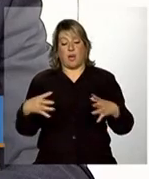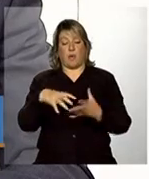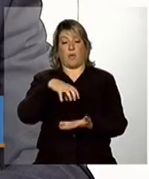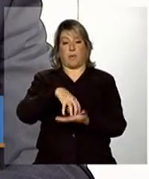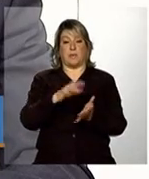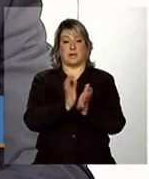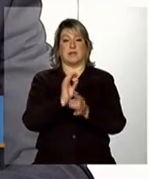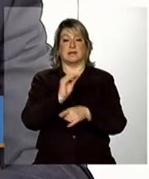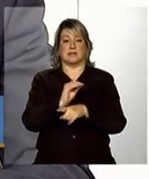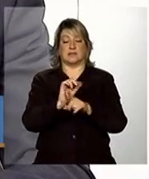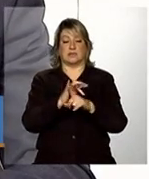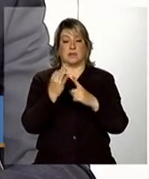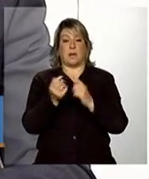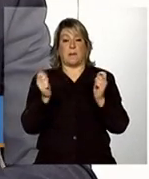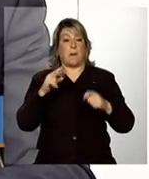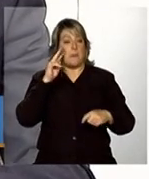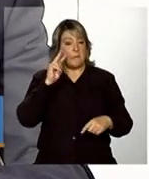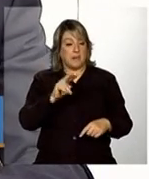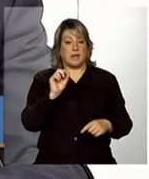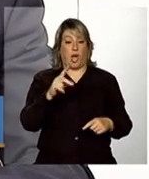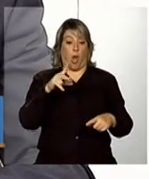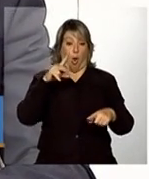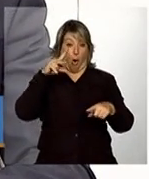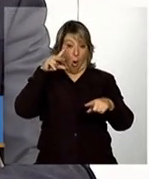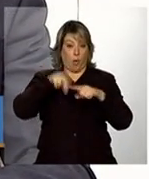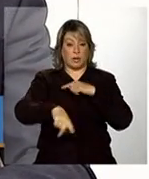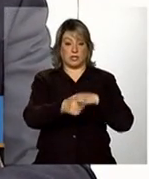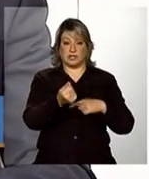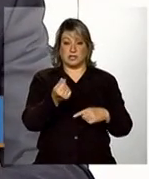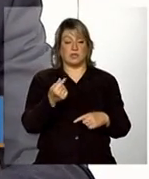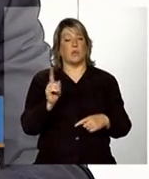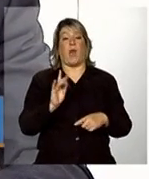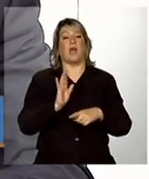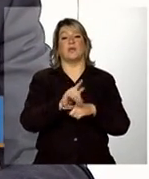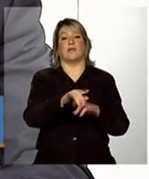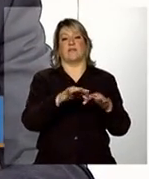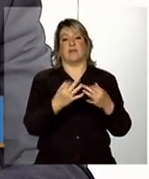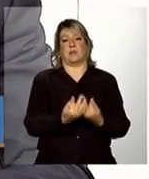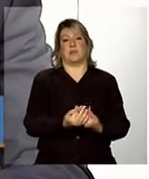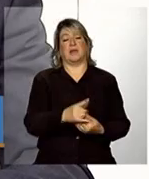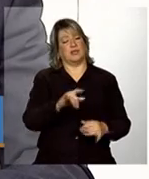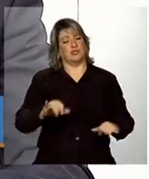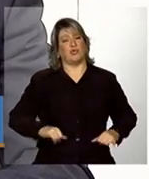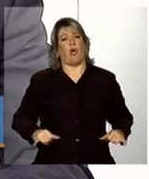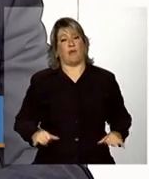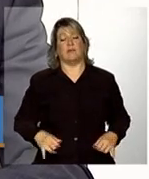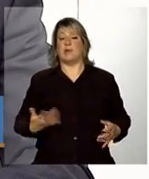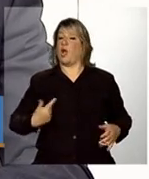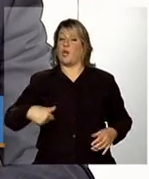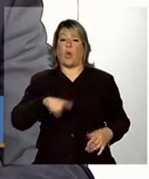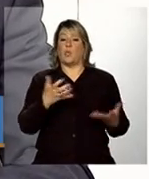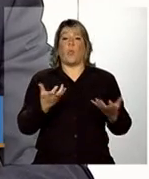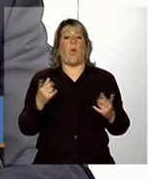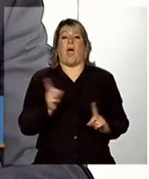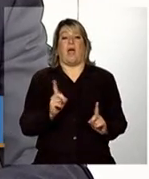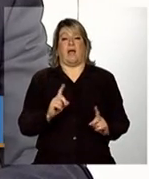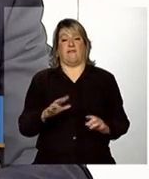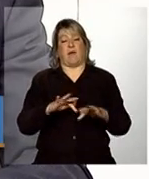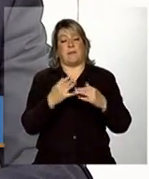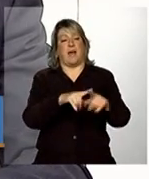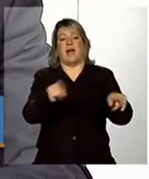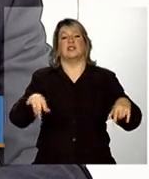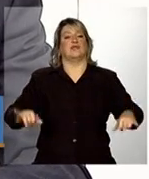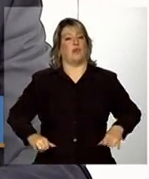que cortar o benefício não vai fazer bem nenhum para essas famílias, vai fazer mal para essas famílias. Então, o fundamental para a gente